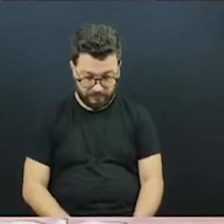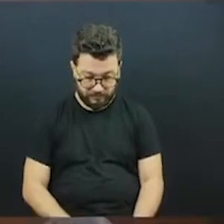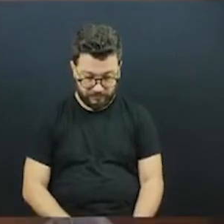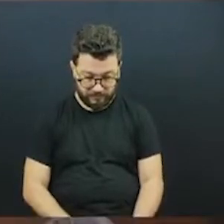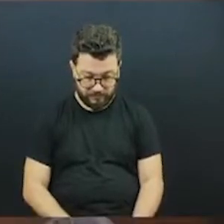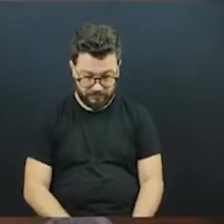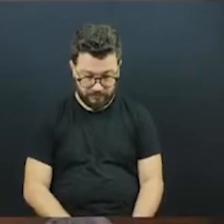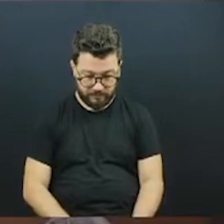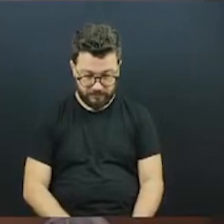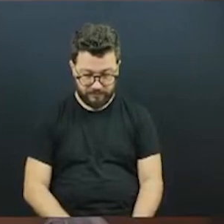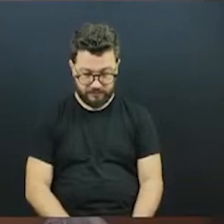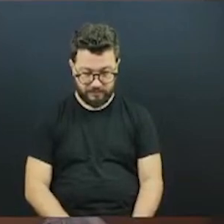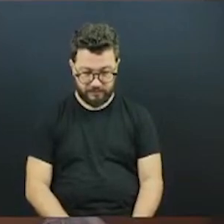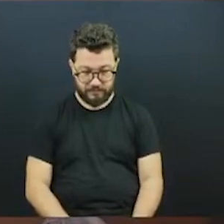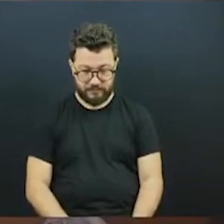prefeito.